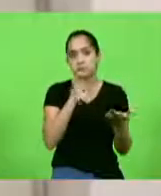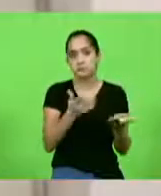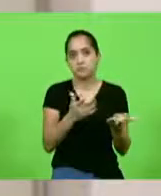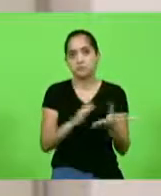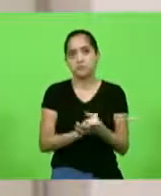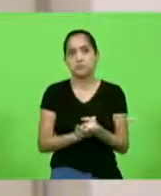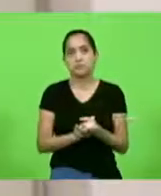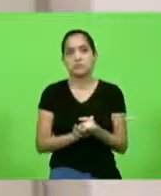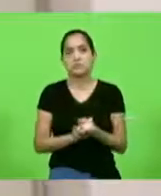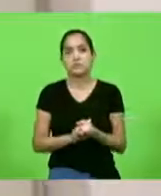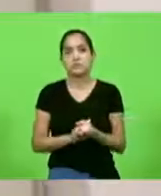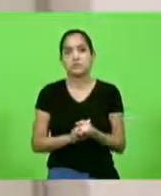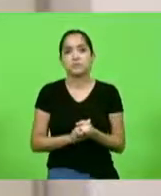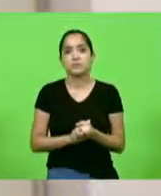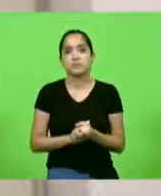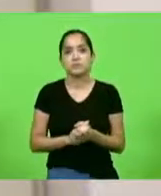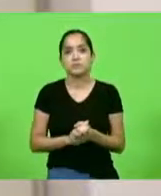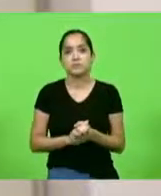Deputado.